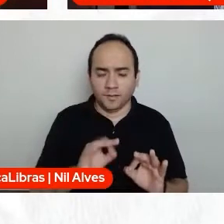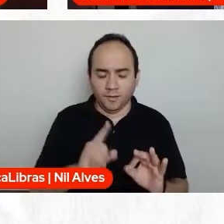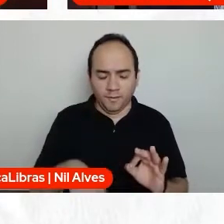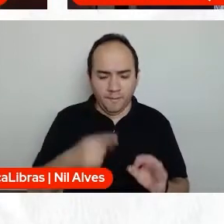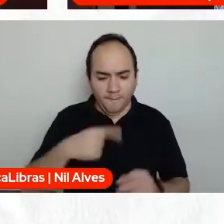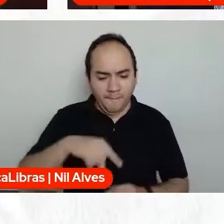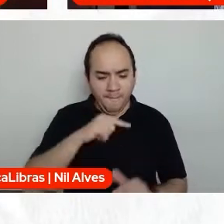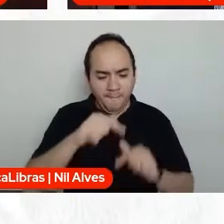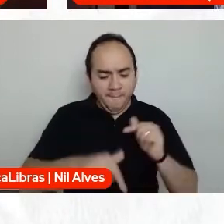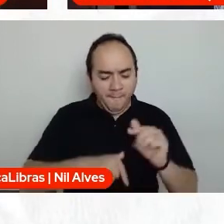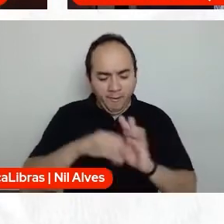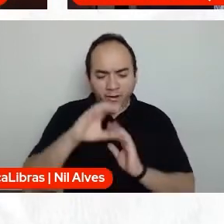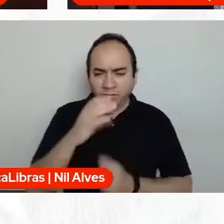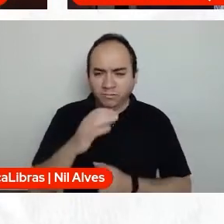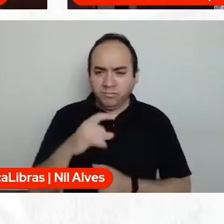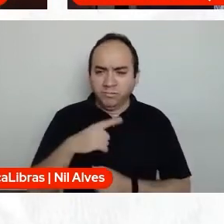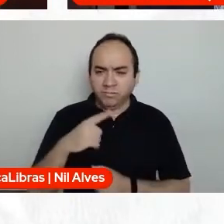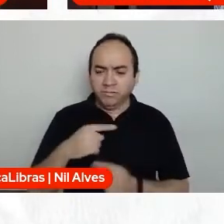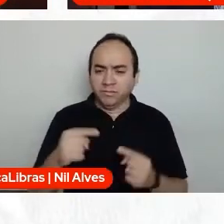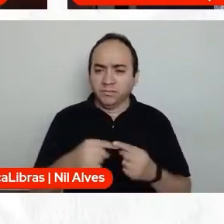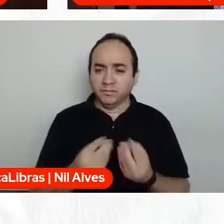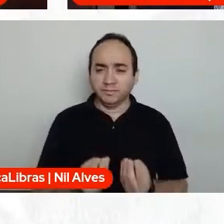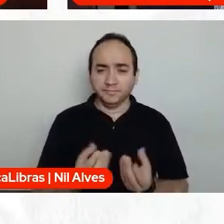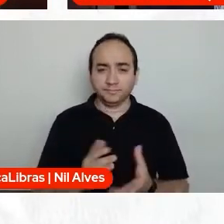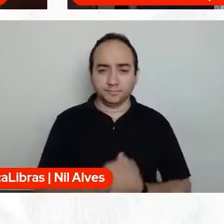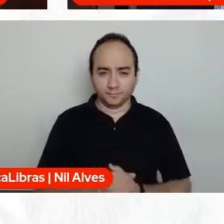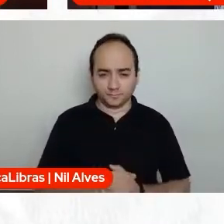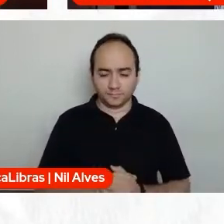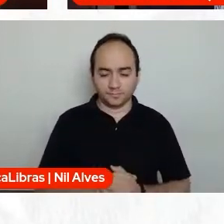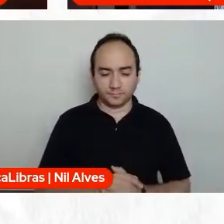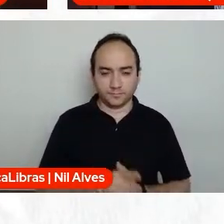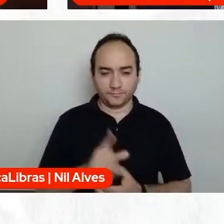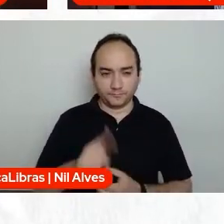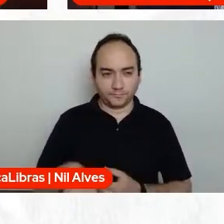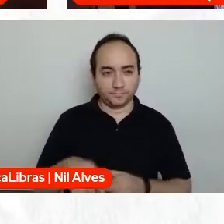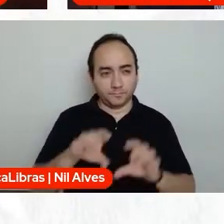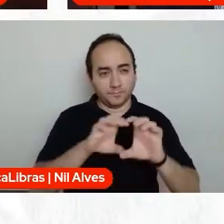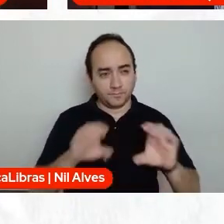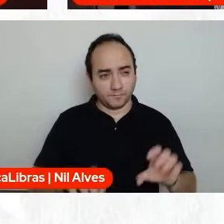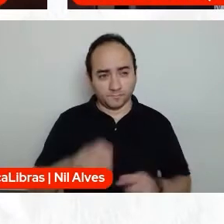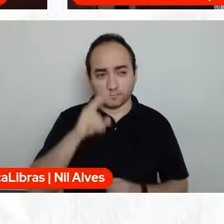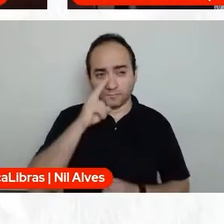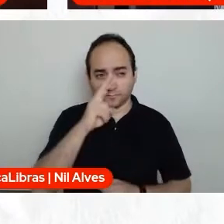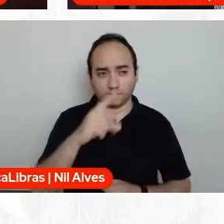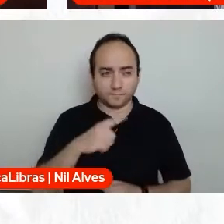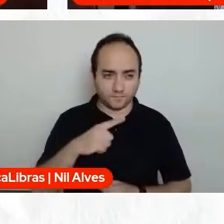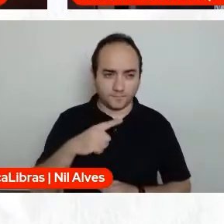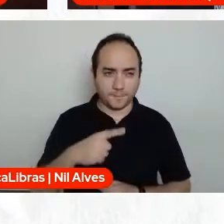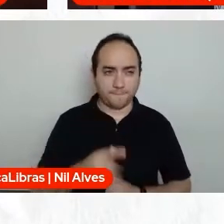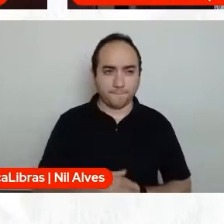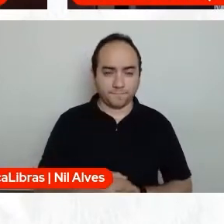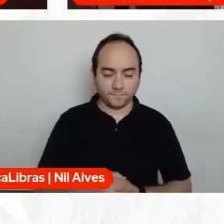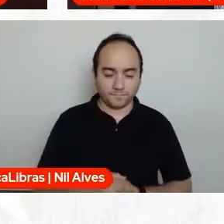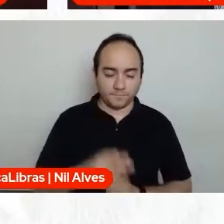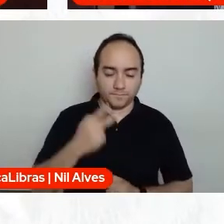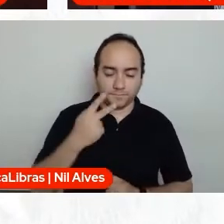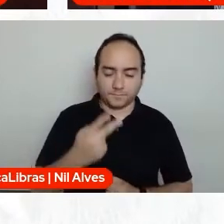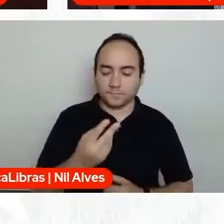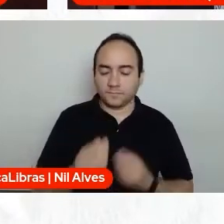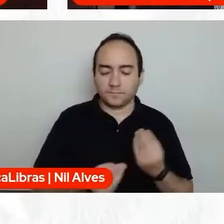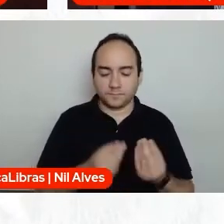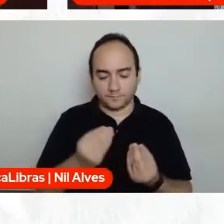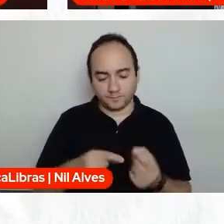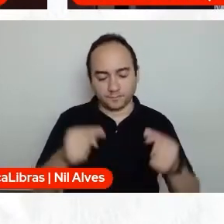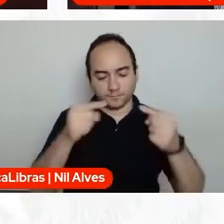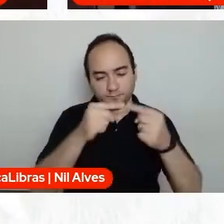ciência, só que a estrutura é muito forte, quando a estrutura é muito forte, você reproduz,